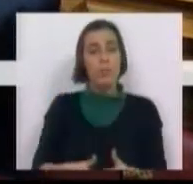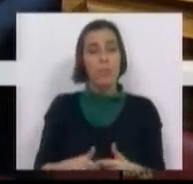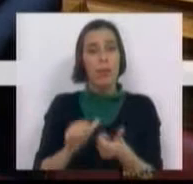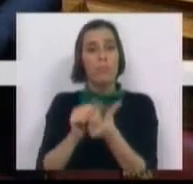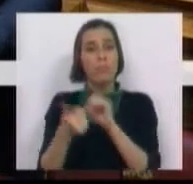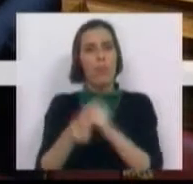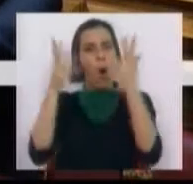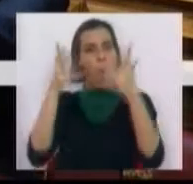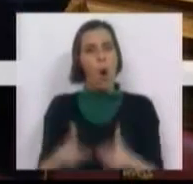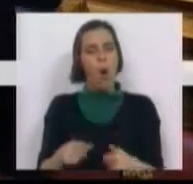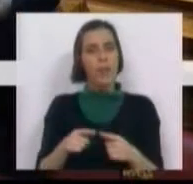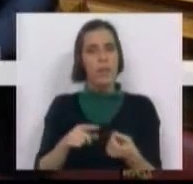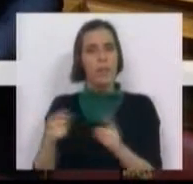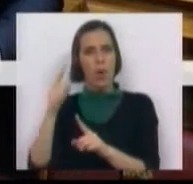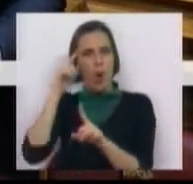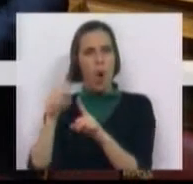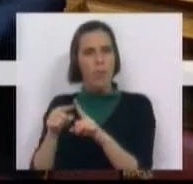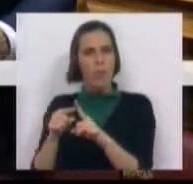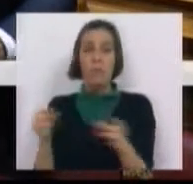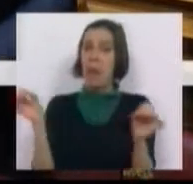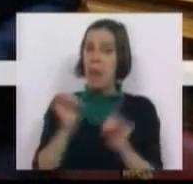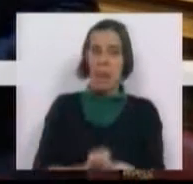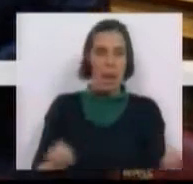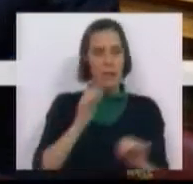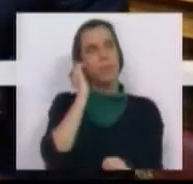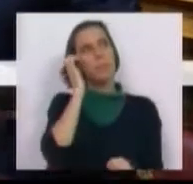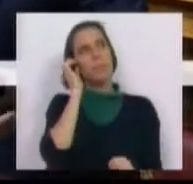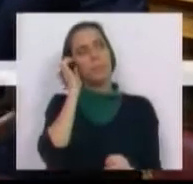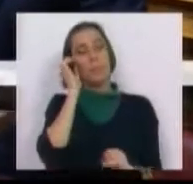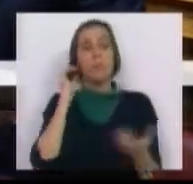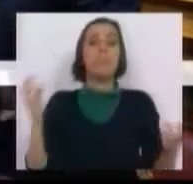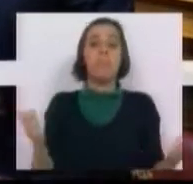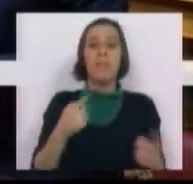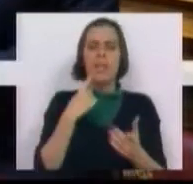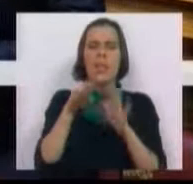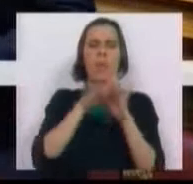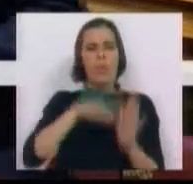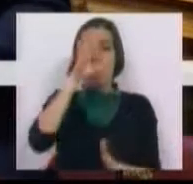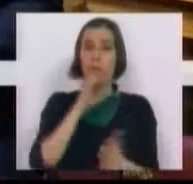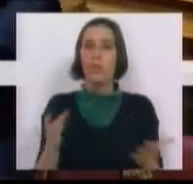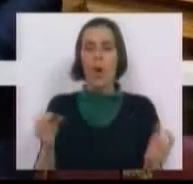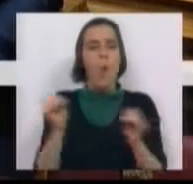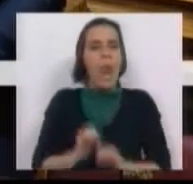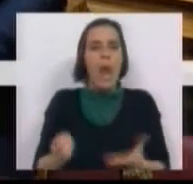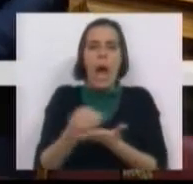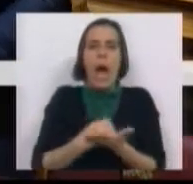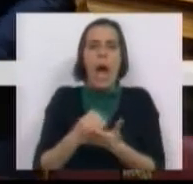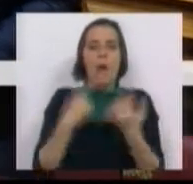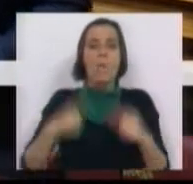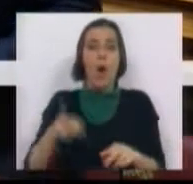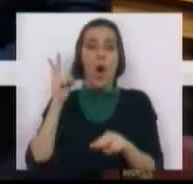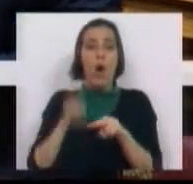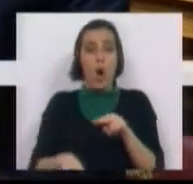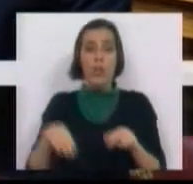transformando o orçamento por atividades para um orçamento por objetivos? Nada. Aquilo, aliás, dizia o programa do Governo. Não há nada, só